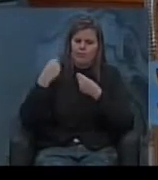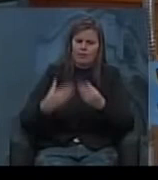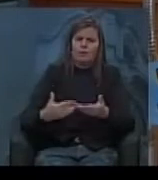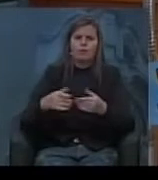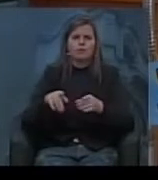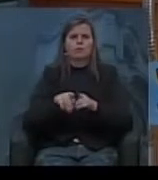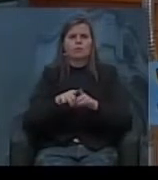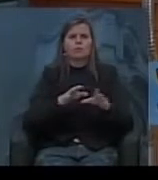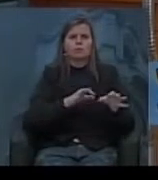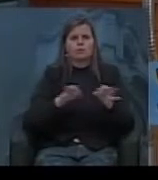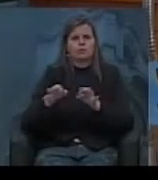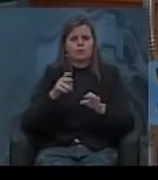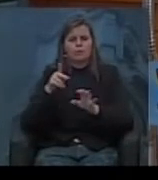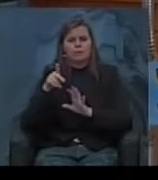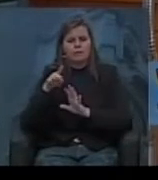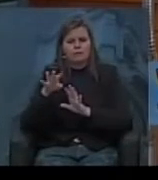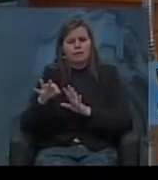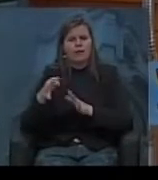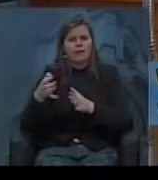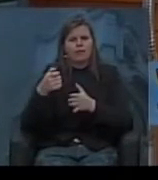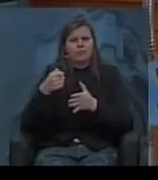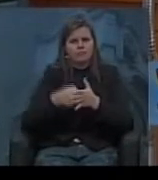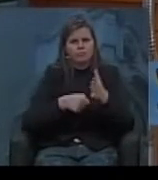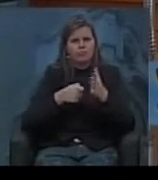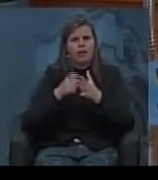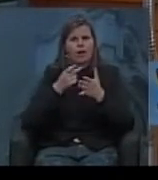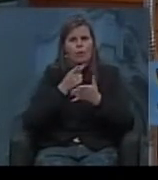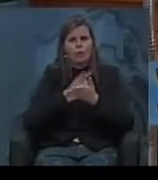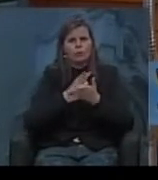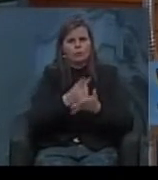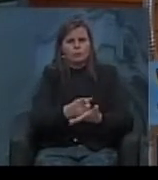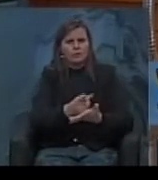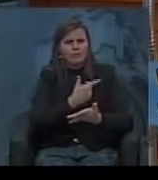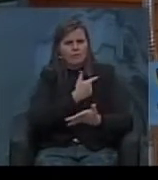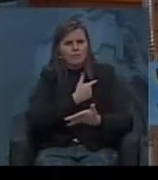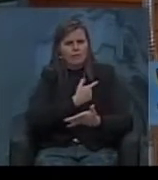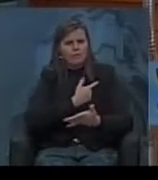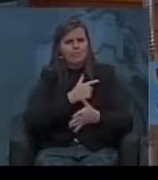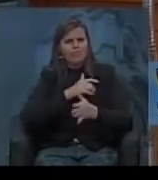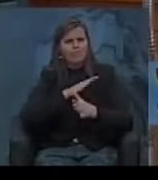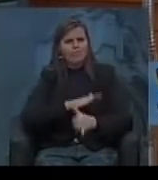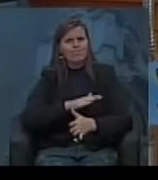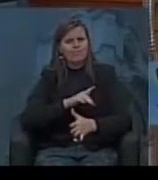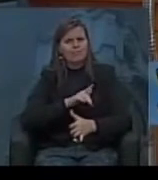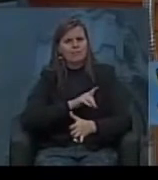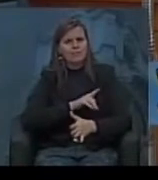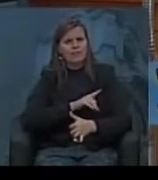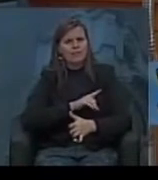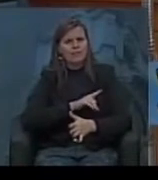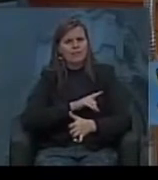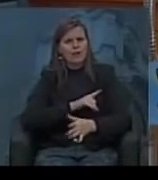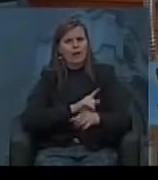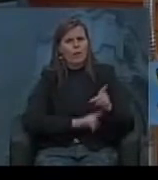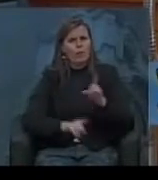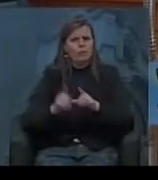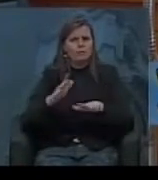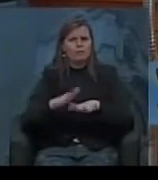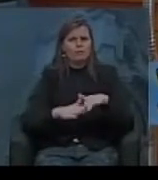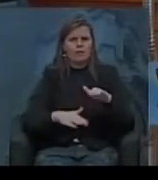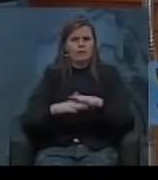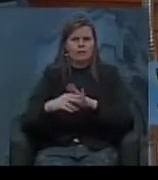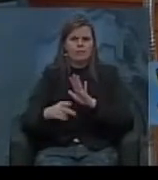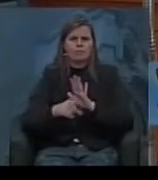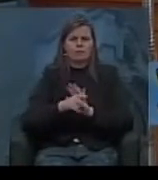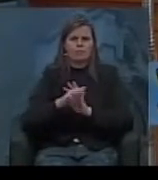do projeto petista tentar dizer que é sequência do Vargas nós vemos a continuidade de algumas práticas do governo do Fernando Henrique